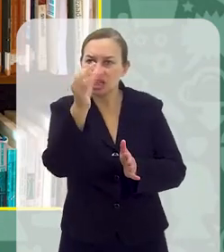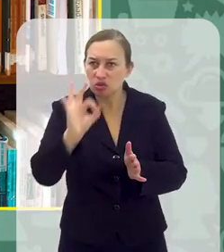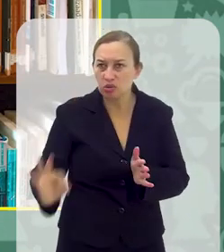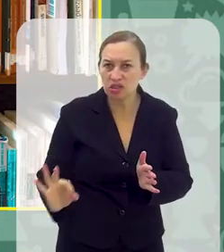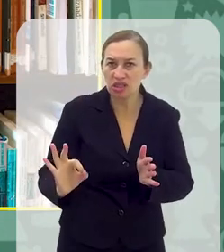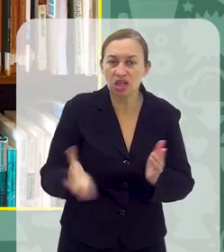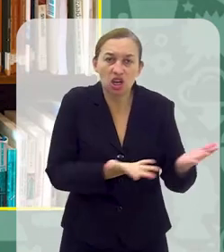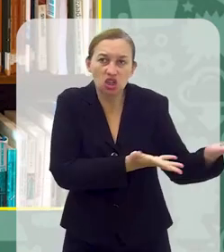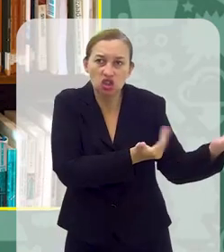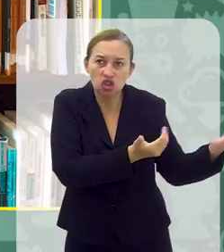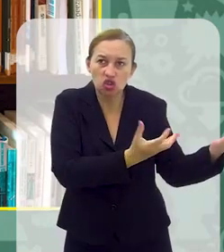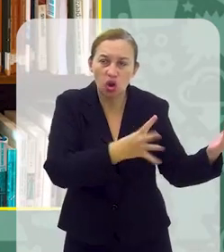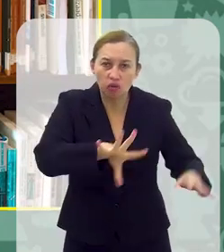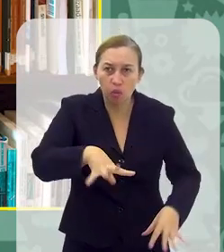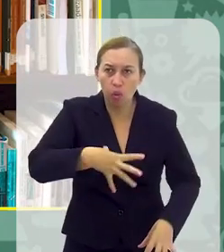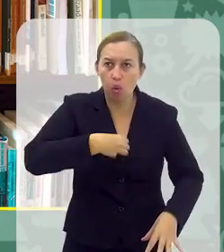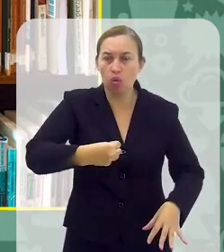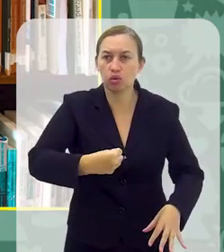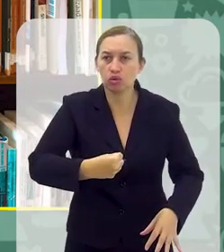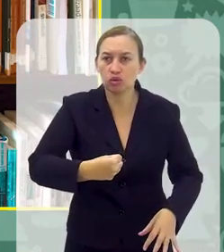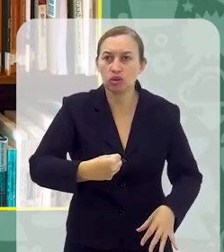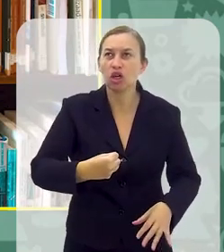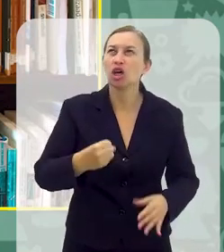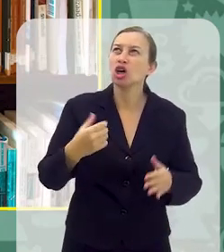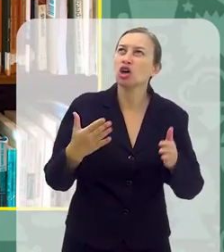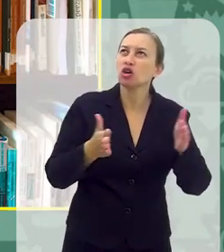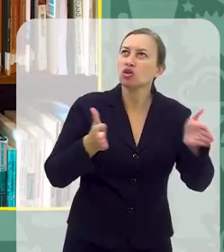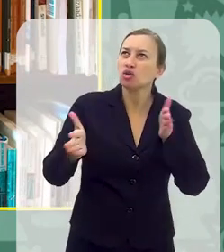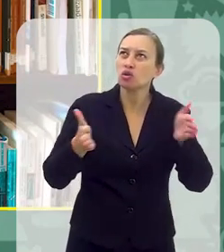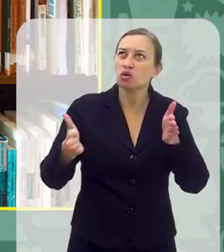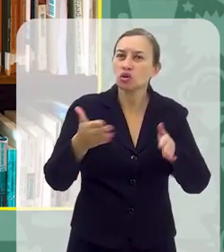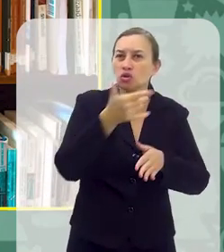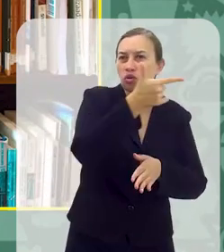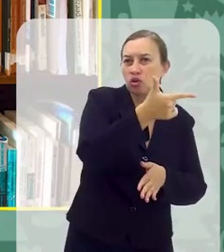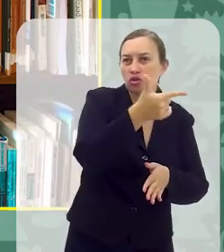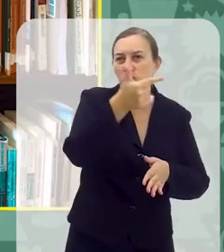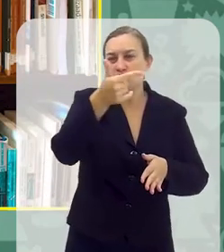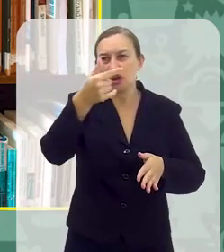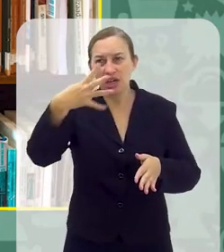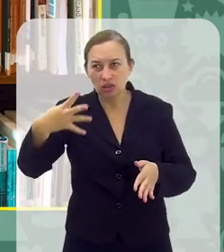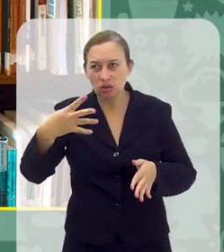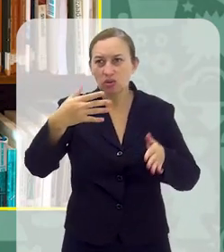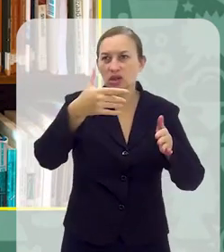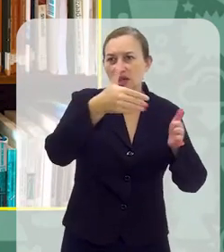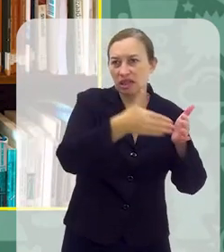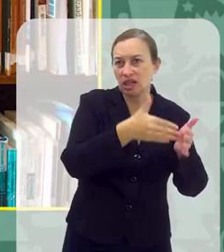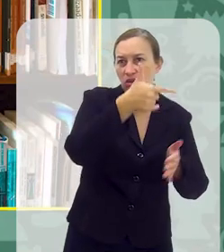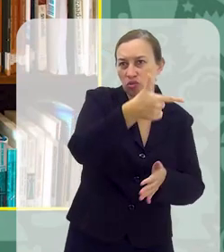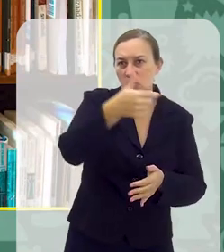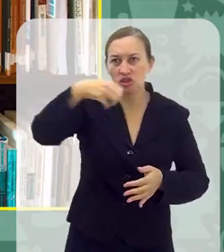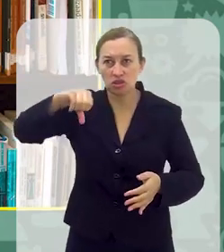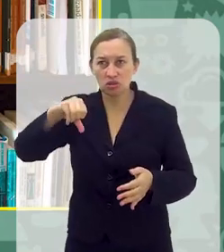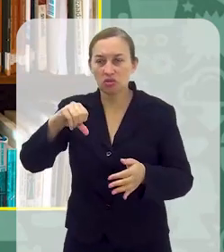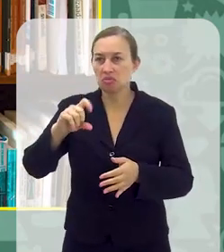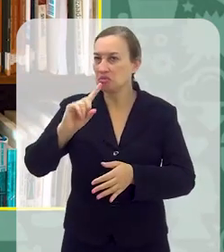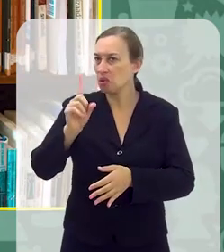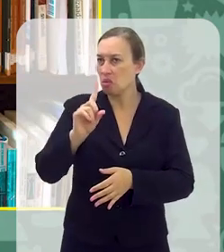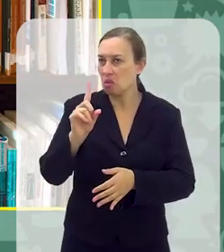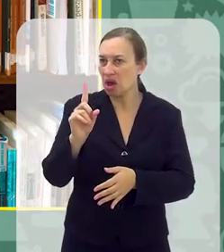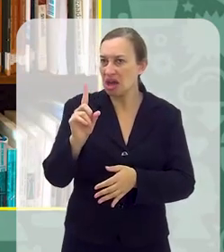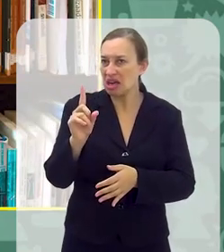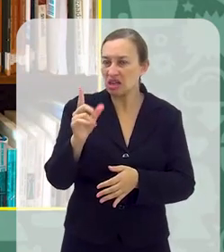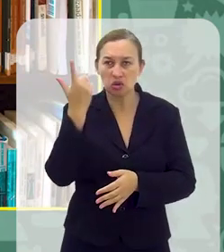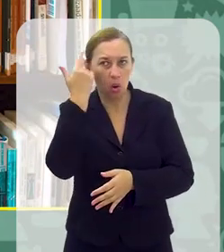suicídios de jovens no Brasil entre 2014 e 2019, segundo a pesquisa do IBGE, não é uma mera